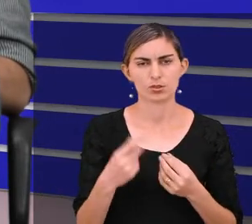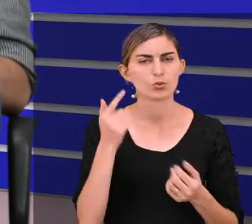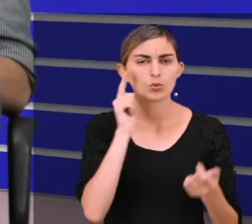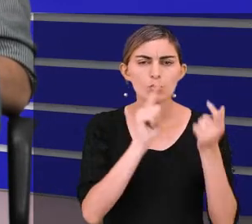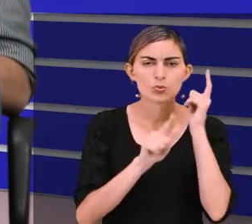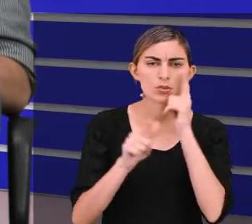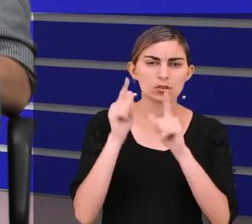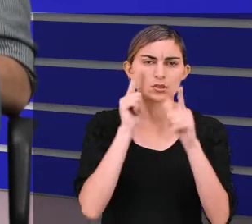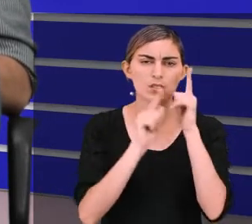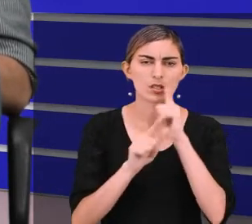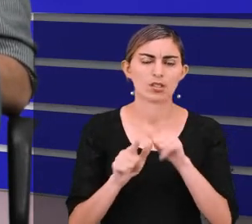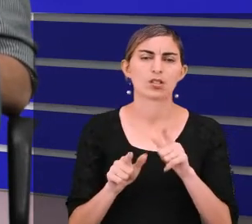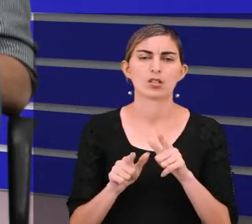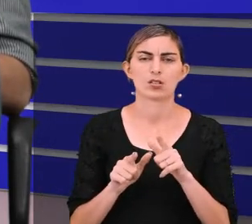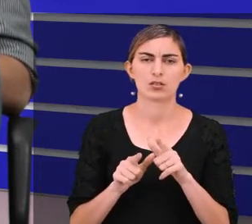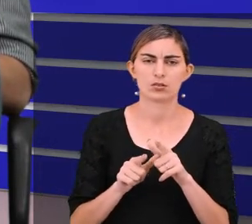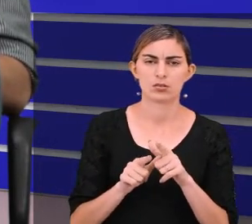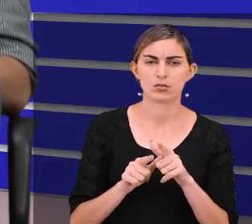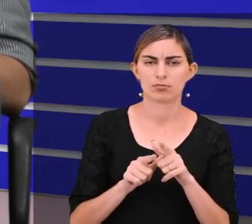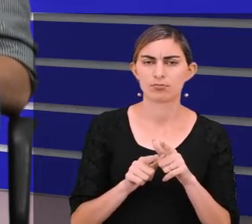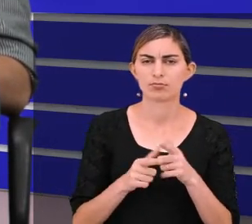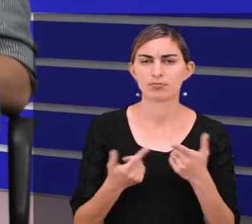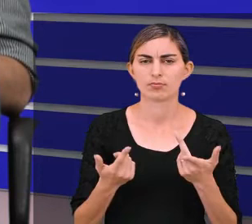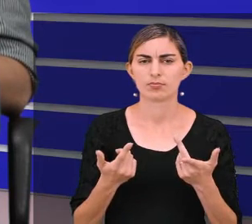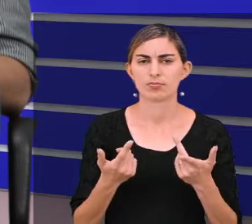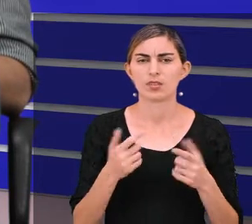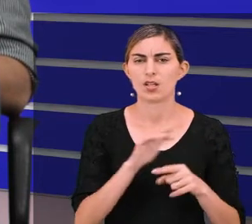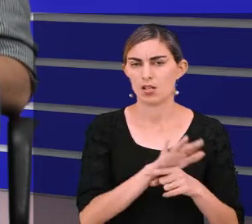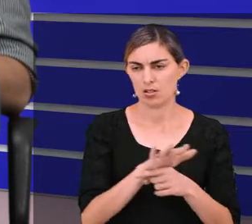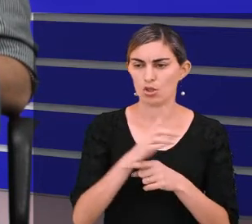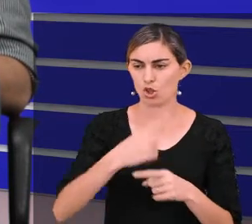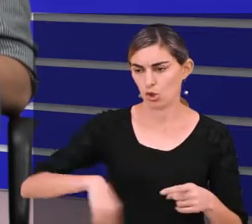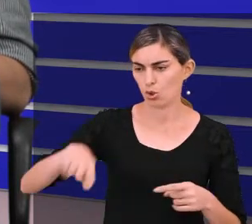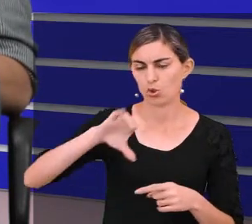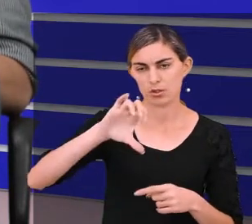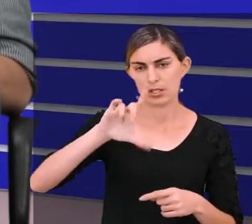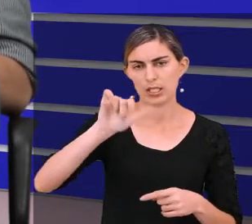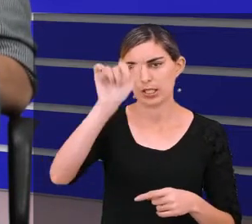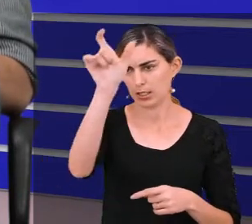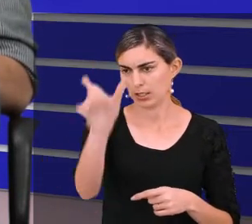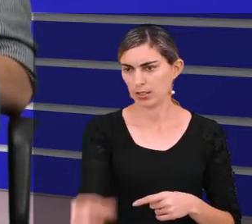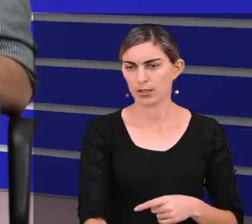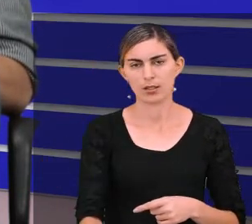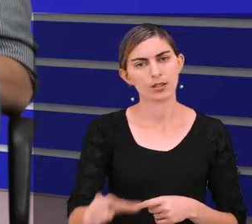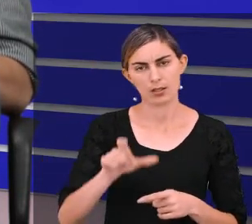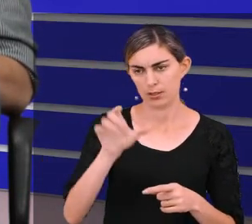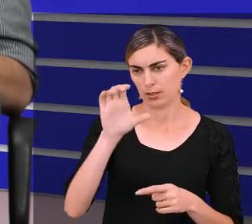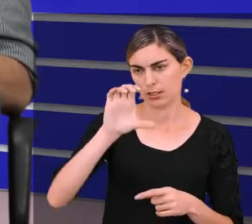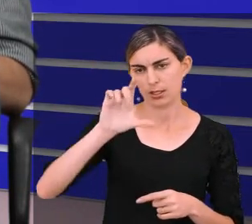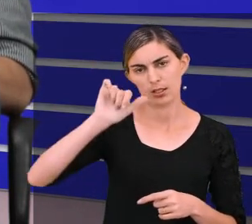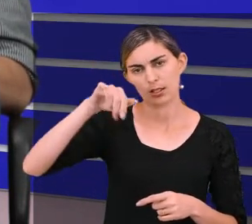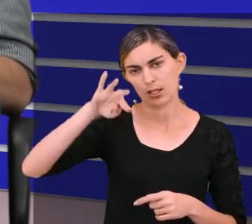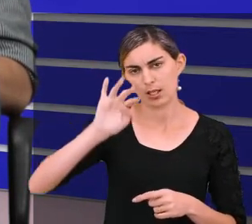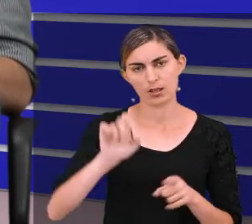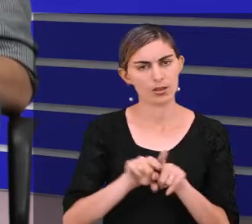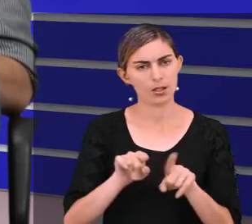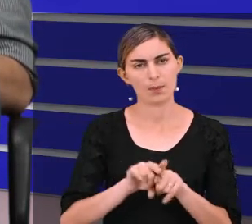a gente consegue atender tanto bem nossos clientes, como nossos fornecedores também.